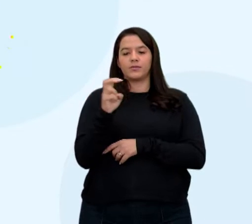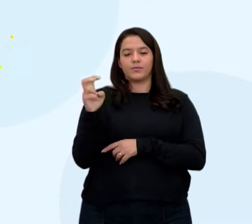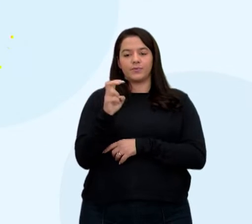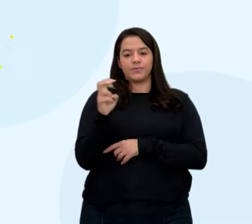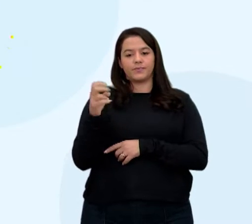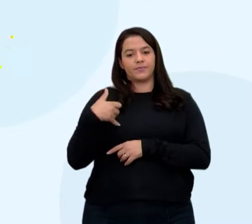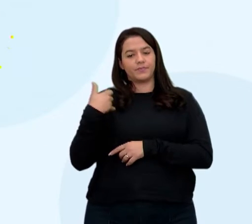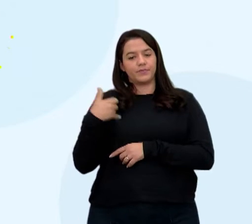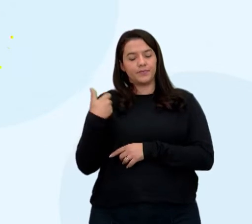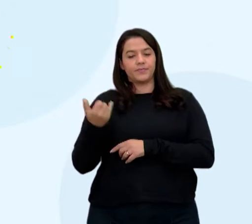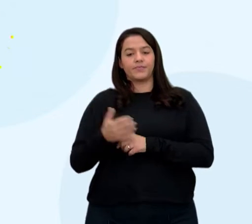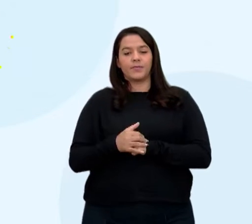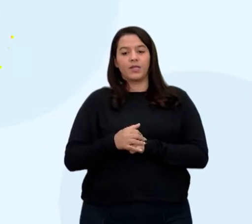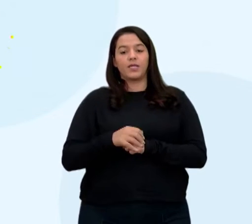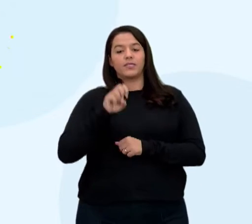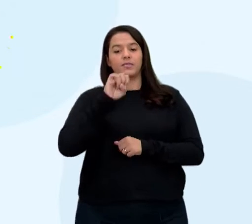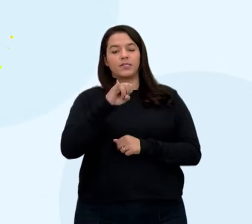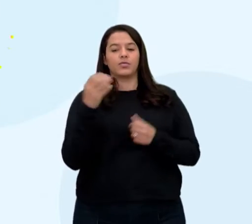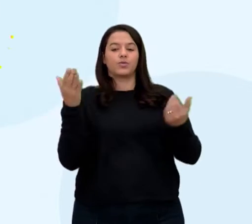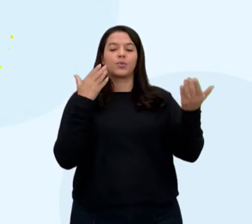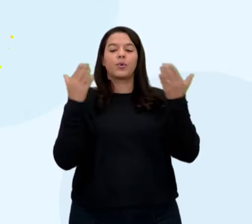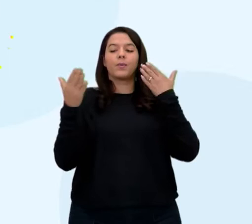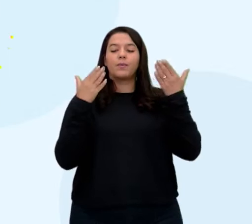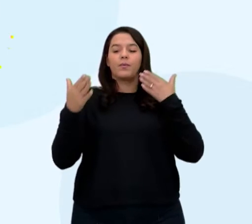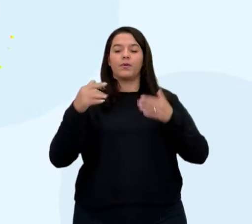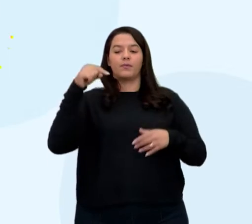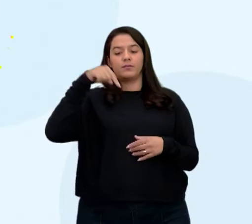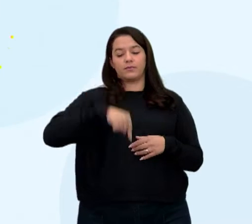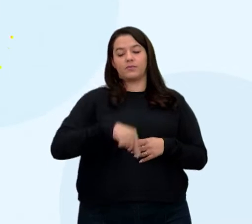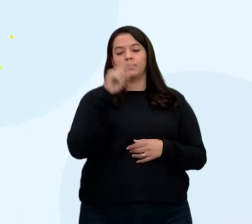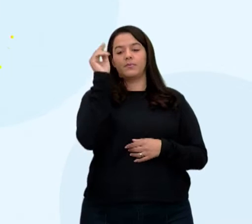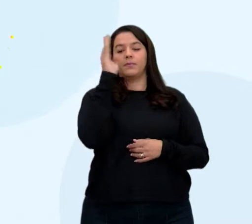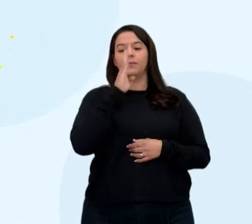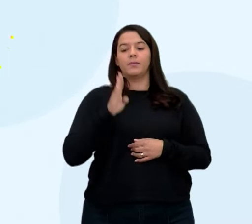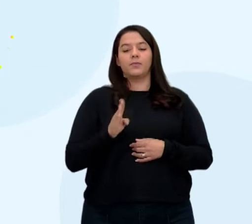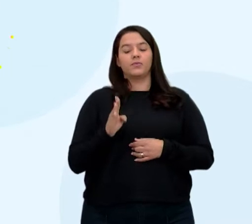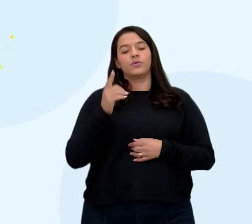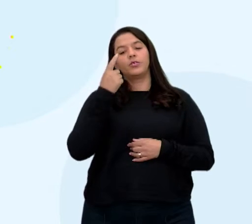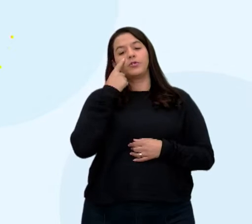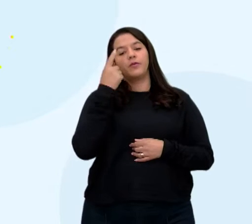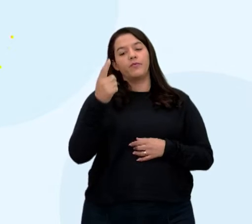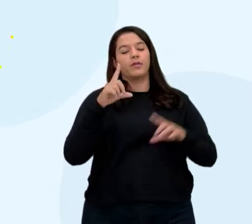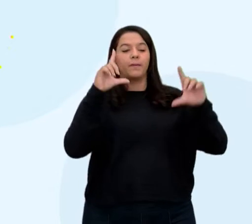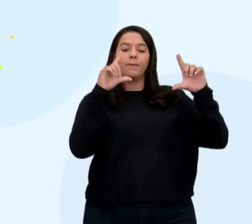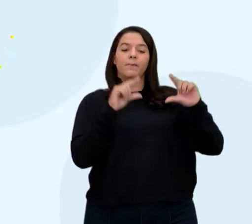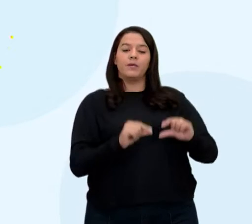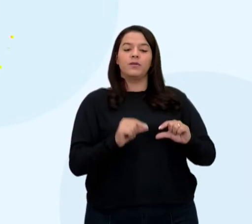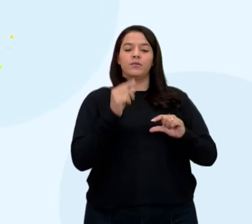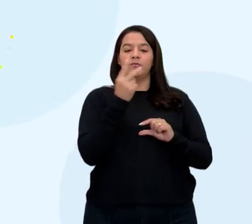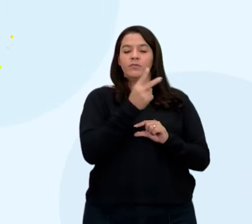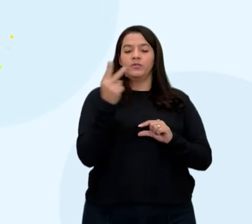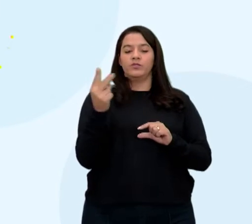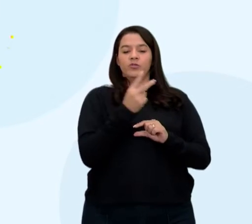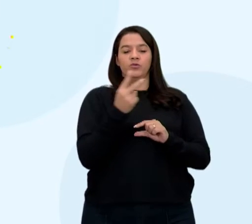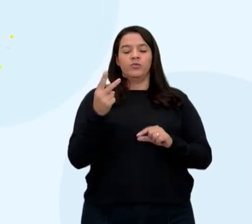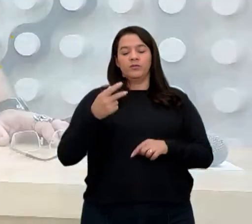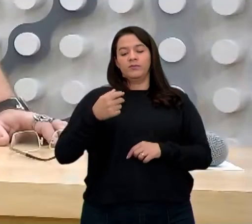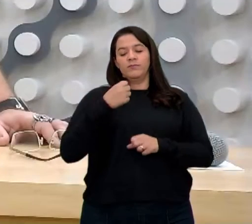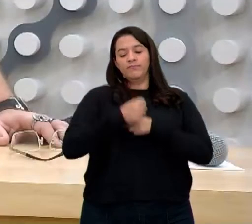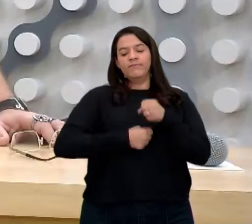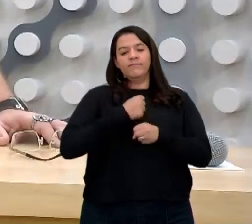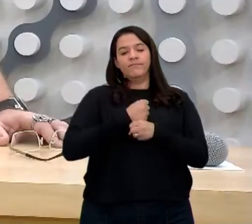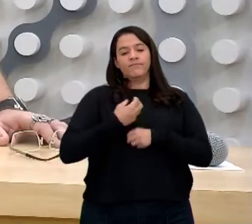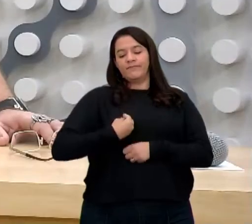Se a gente for fazer uma comparação com o Brasil, por exemplo, a gente vai ver que é menos de 22 anos de